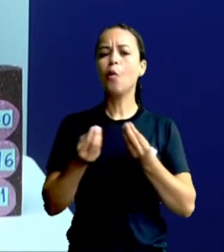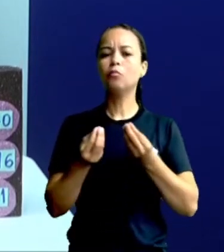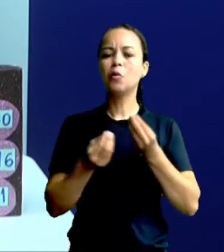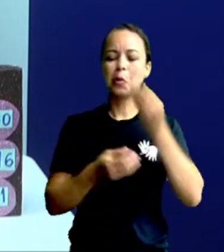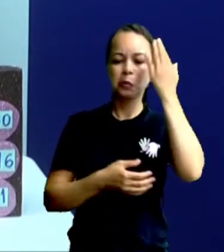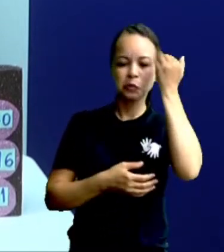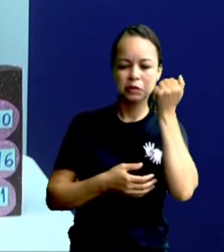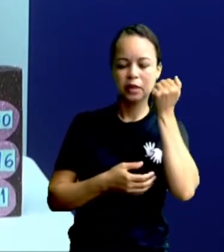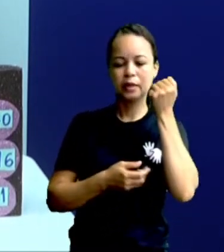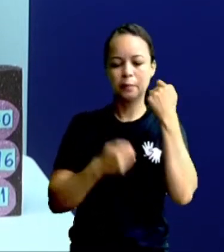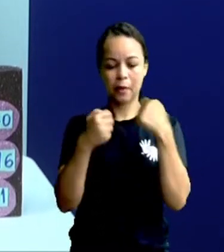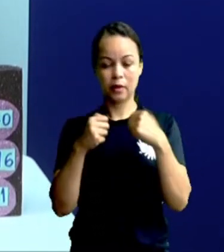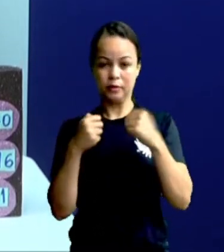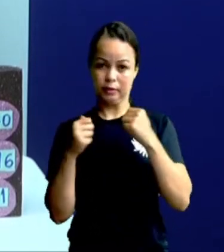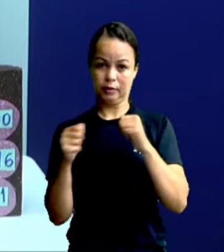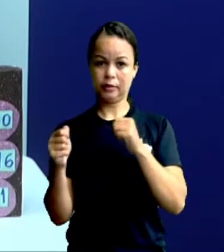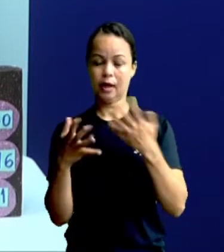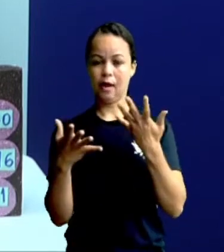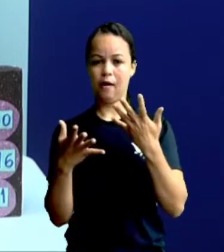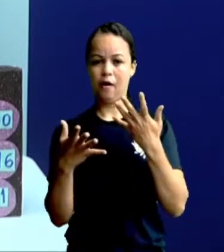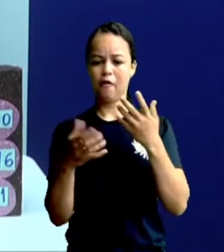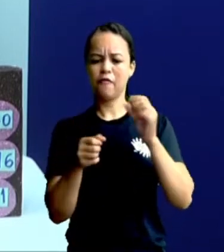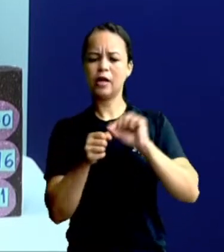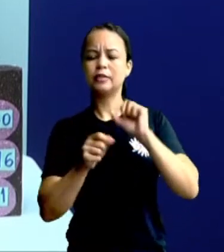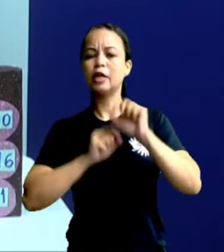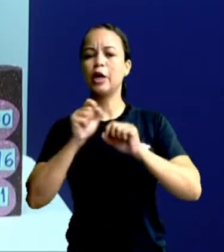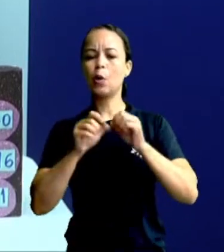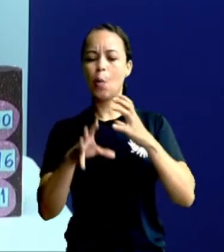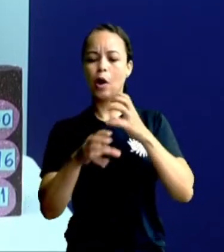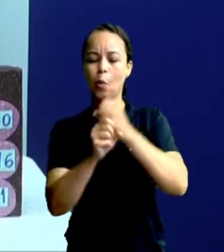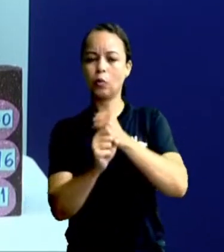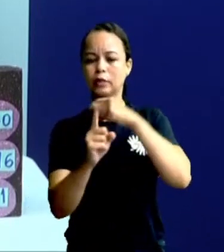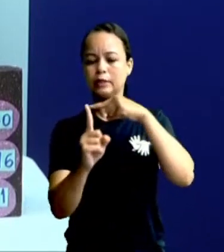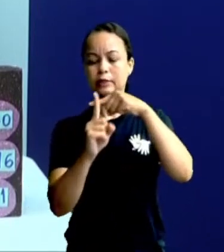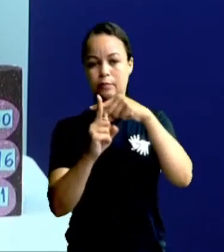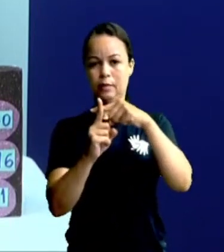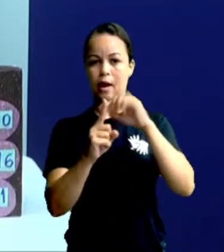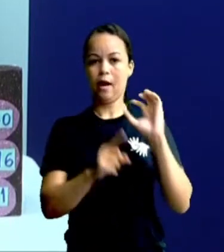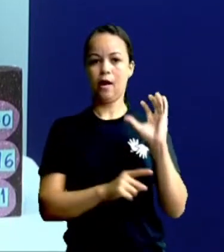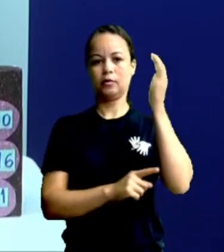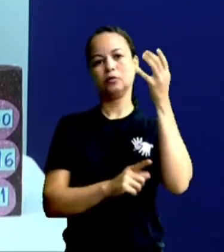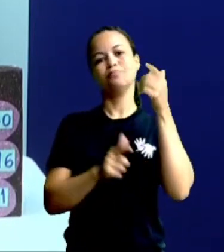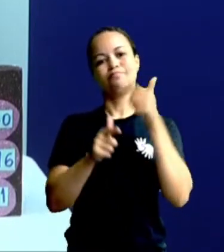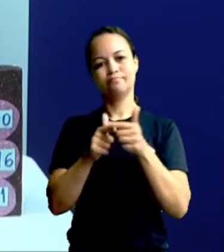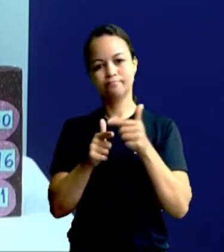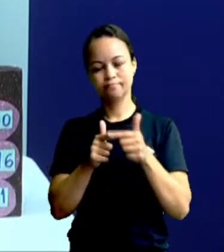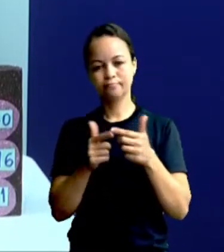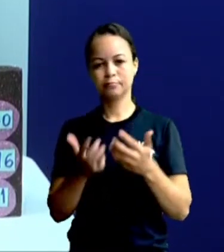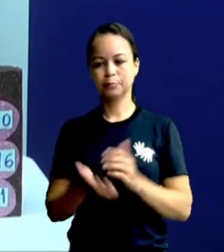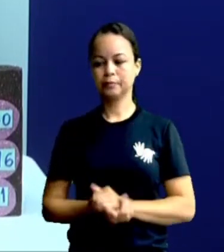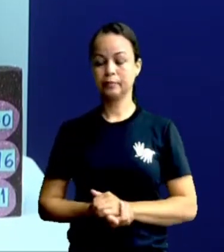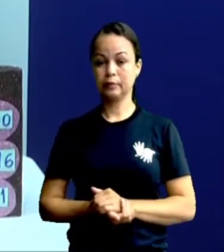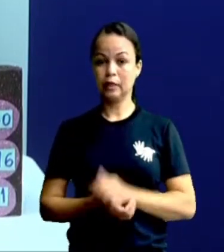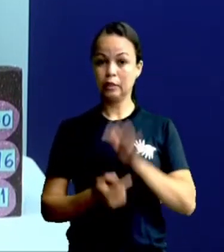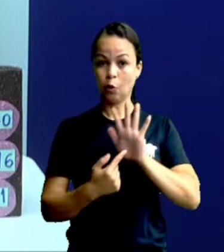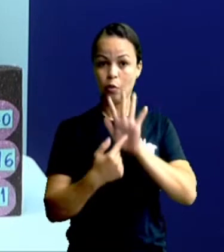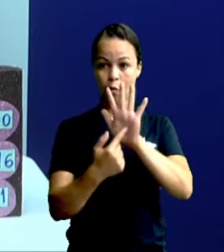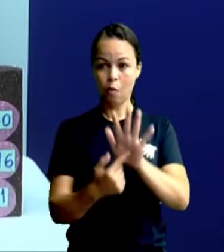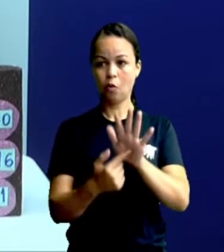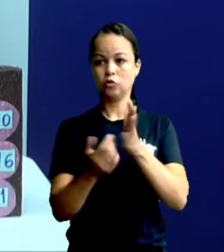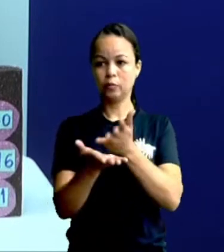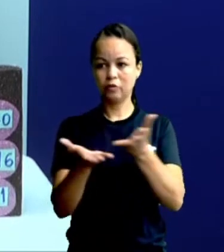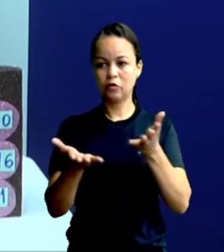fazer uma conta de adição para resolver uma situação-problema? Olha só! Aqui eu trouxe